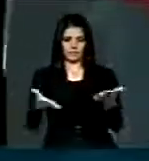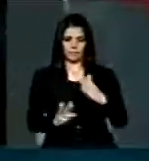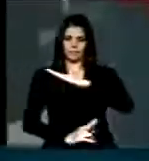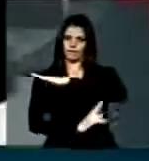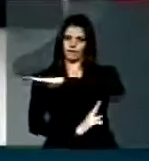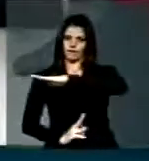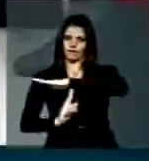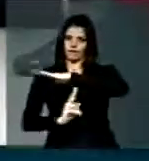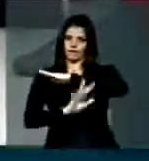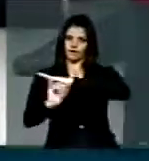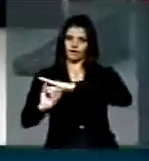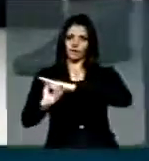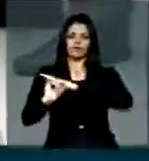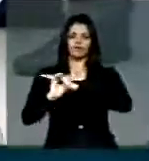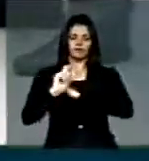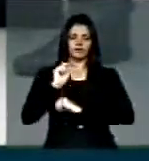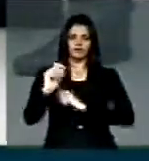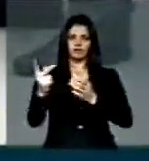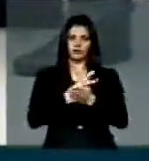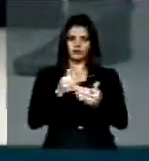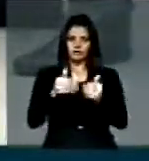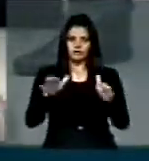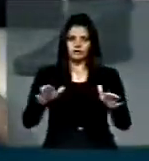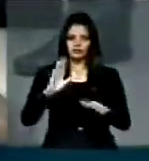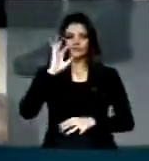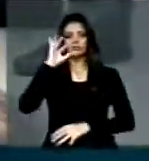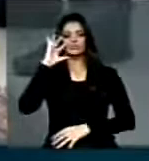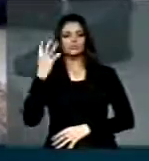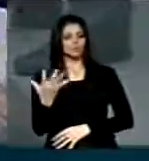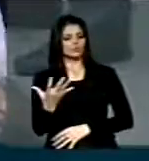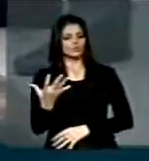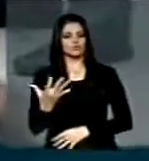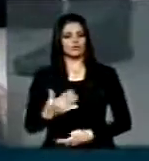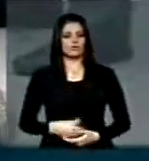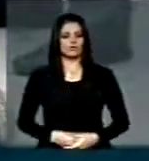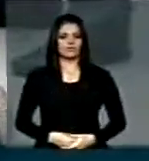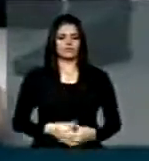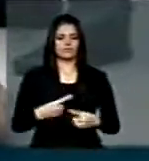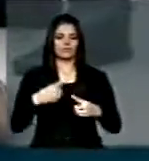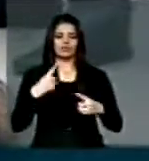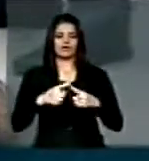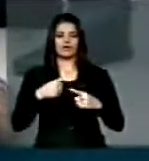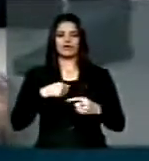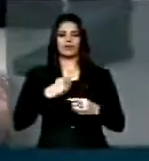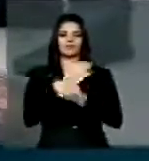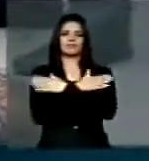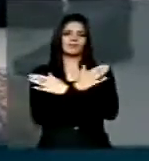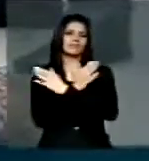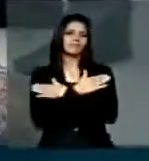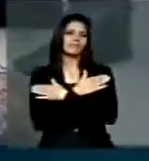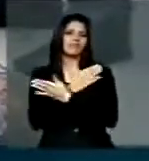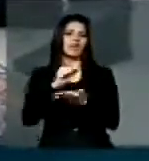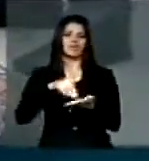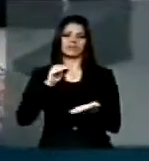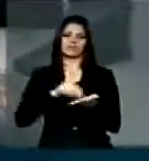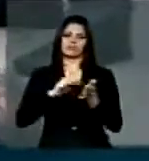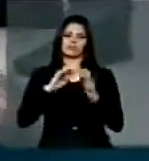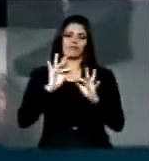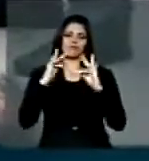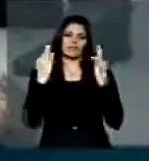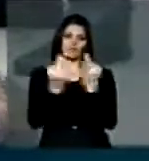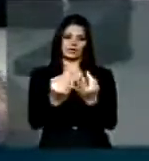da ponte que virá em breve a solução de não desemprego para essas famílias.